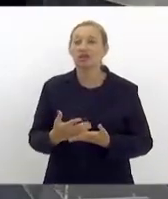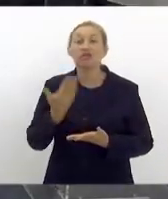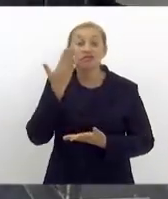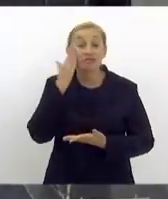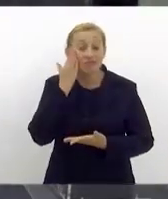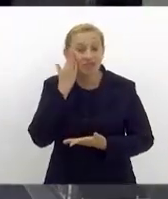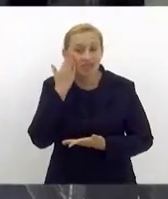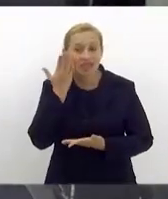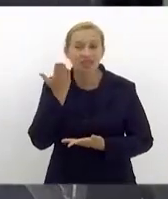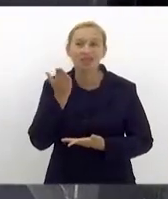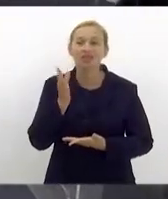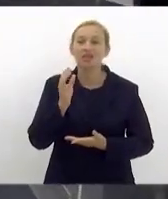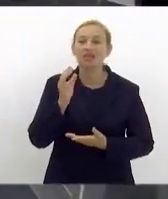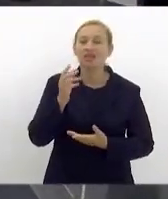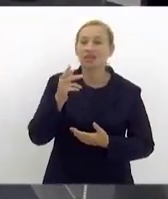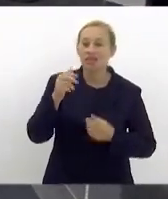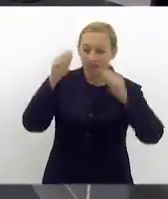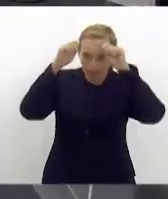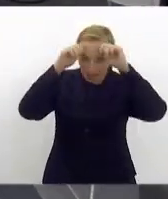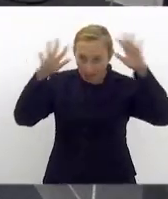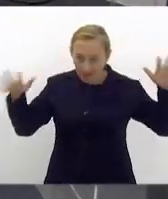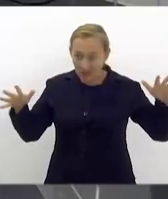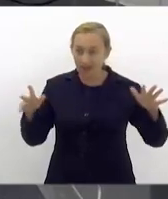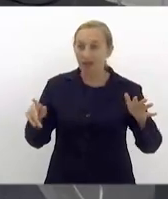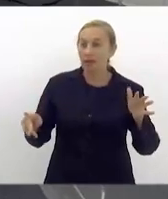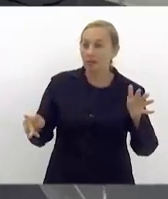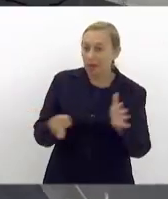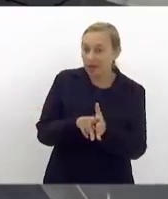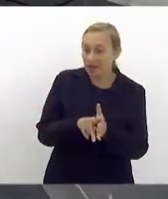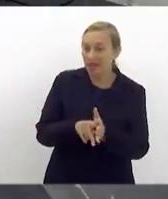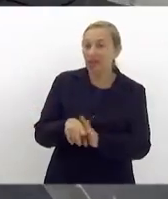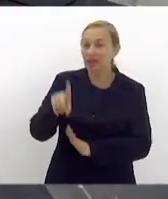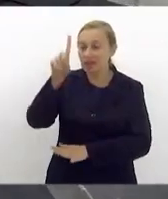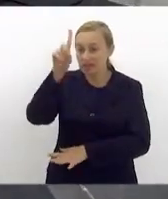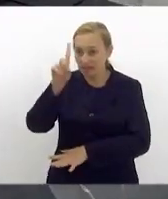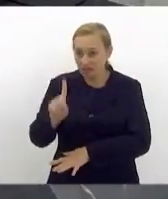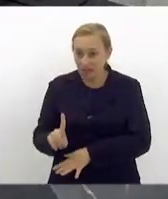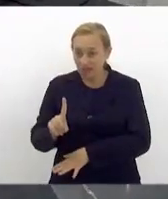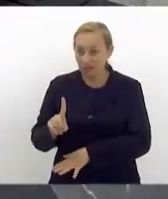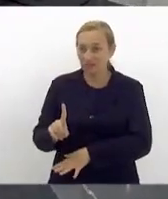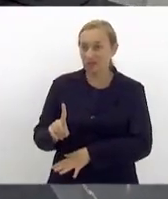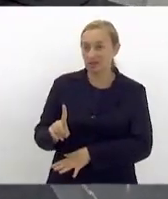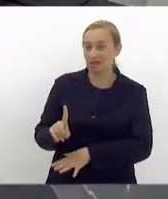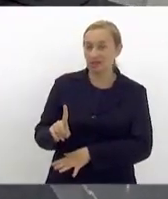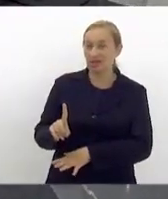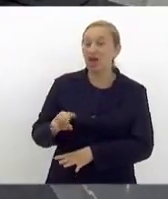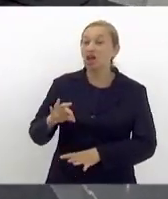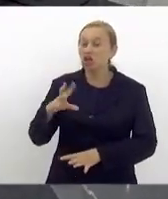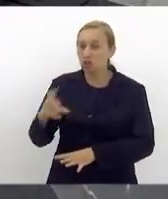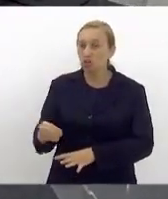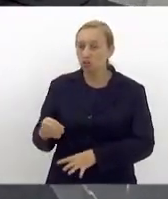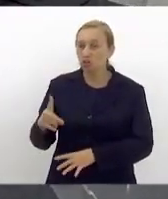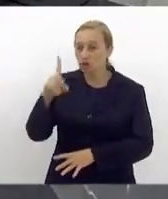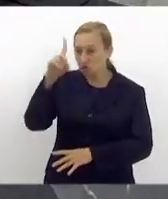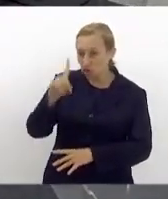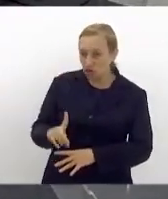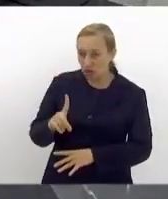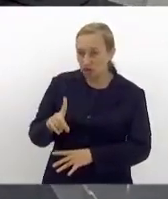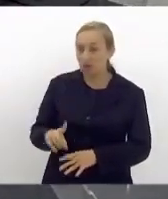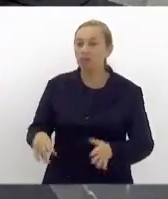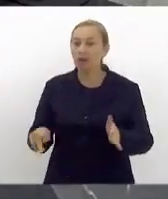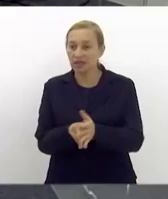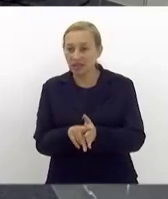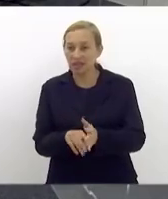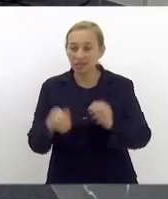entender que autista, entender é PCD e todos os direitos que nos cabem, cabem aos autistas também.